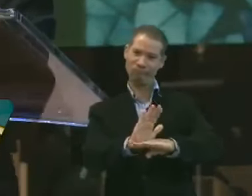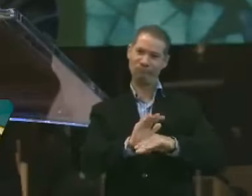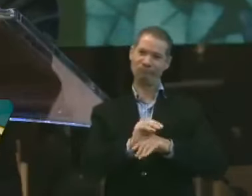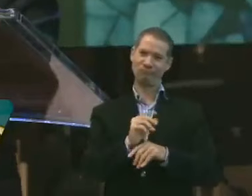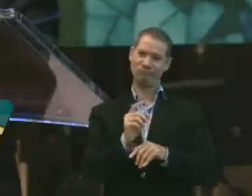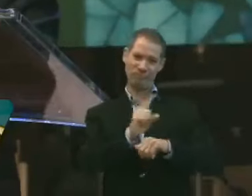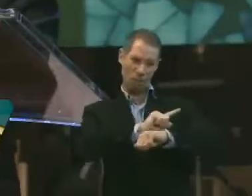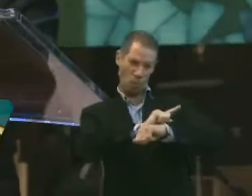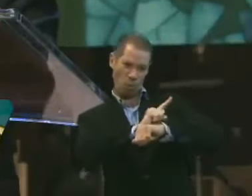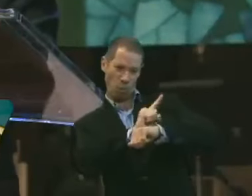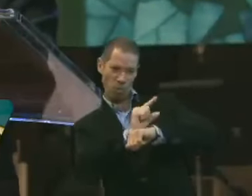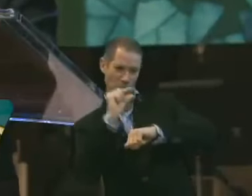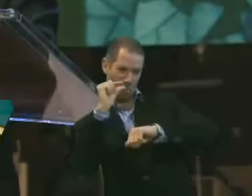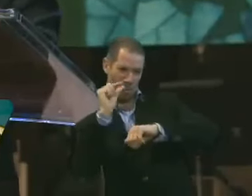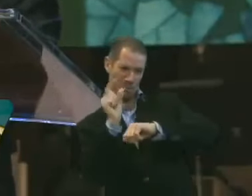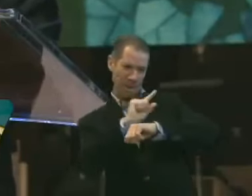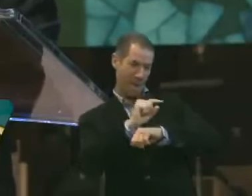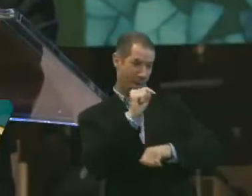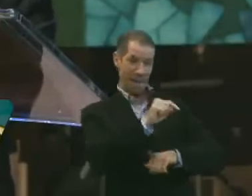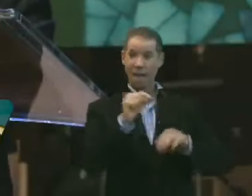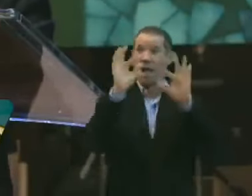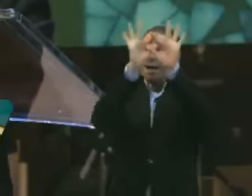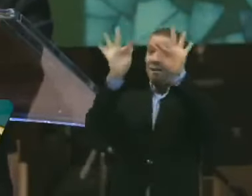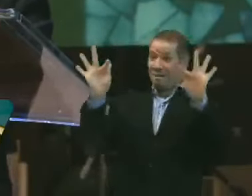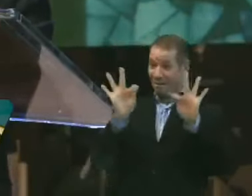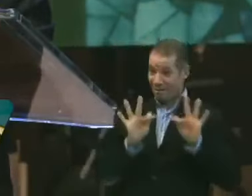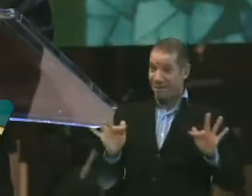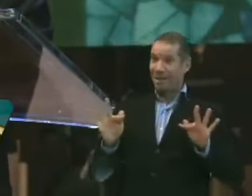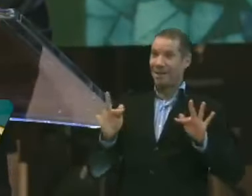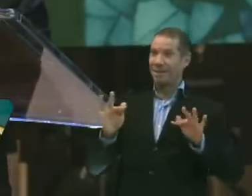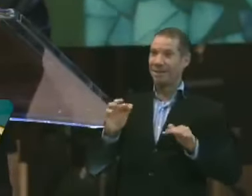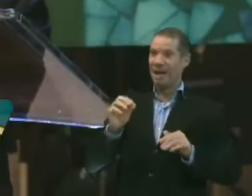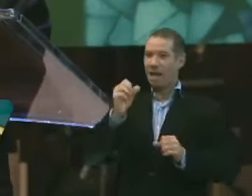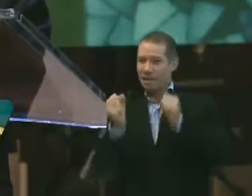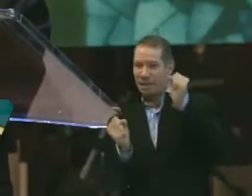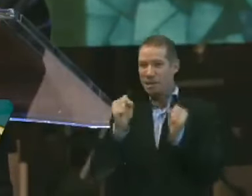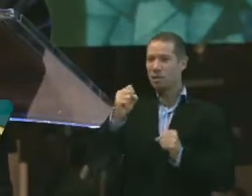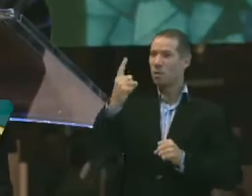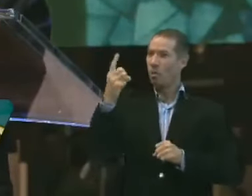E ela ficou feliz da vida por ter dirigido um metro.